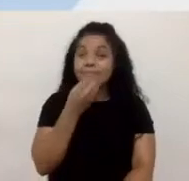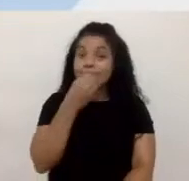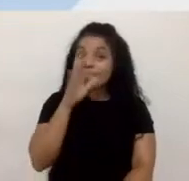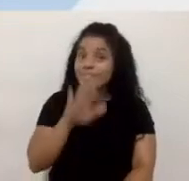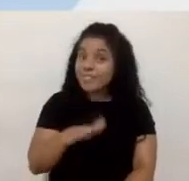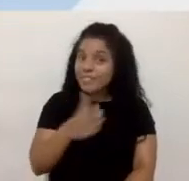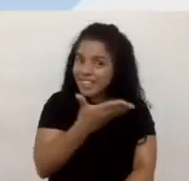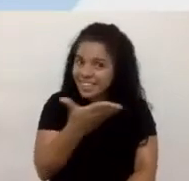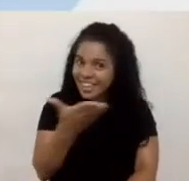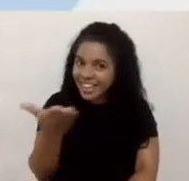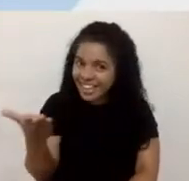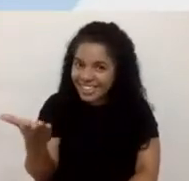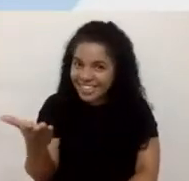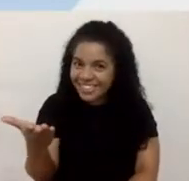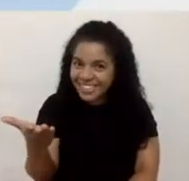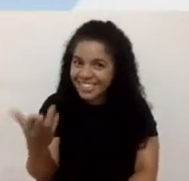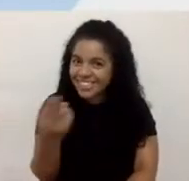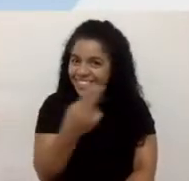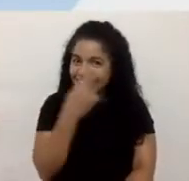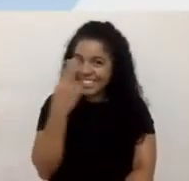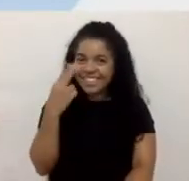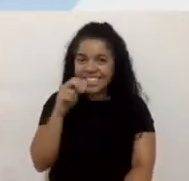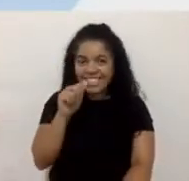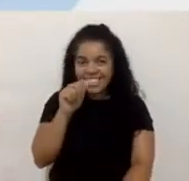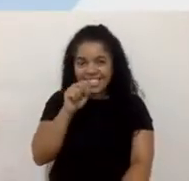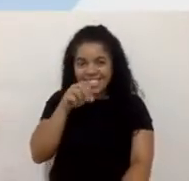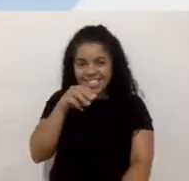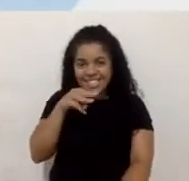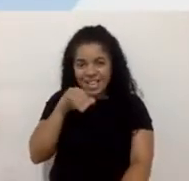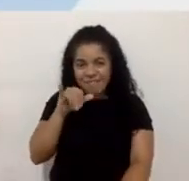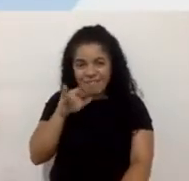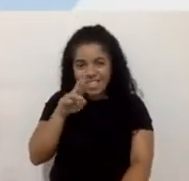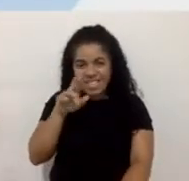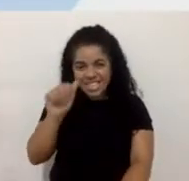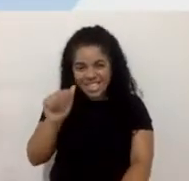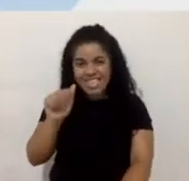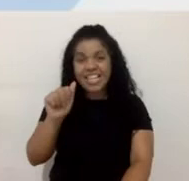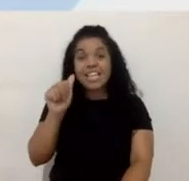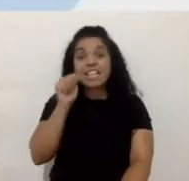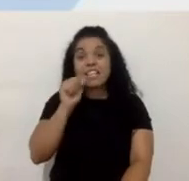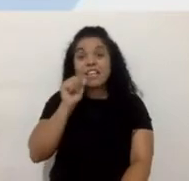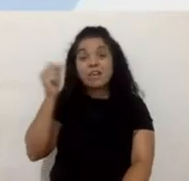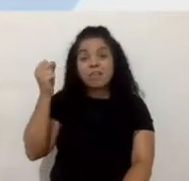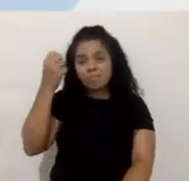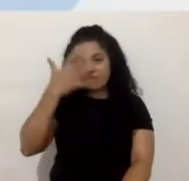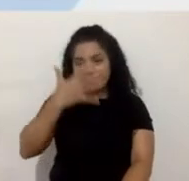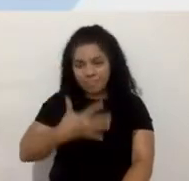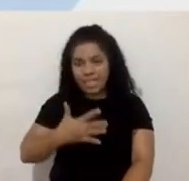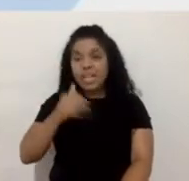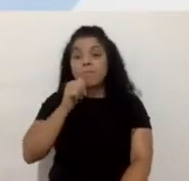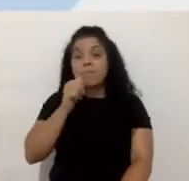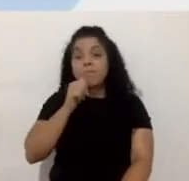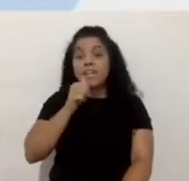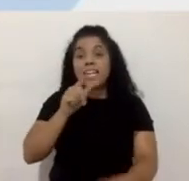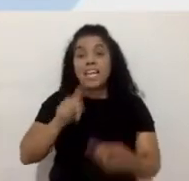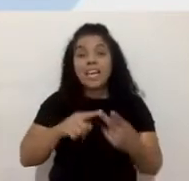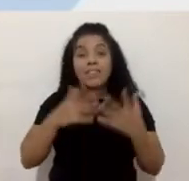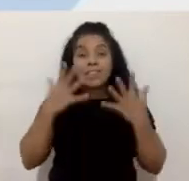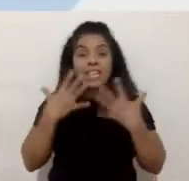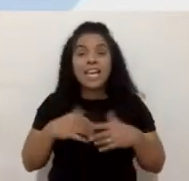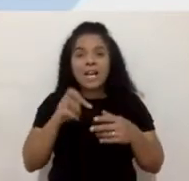É, meu nome é Samira, como a Nath falou, eu sou uma mulher parta de 40 anos, cabelo longo,